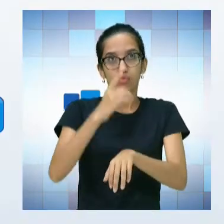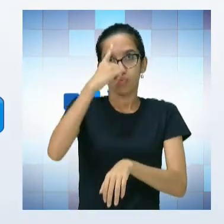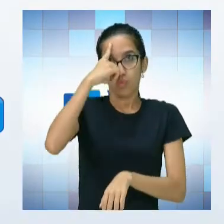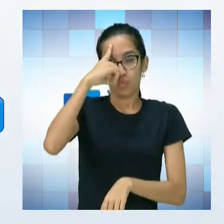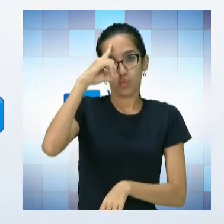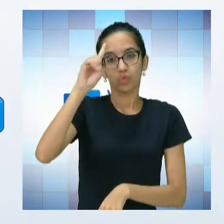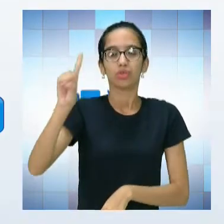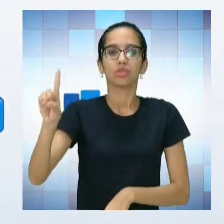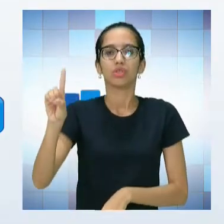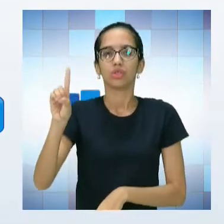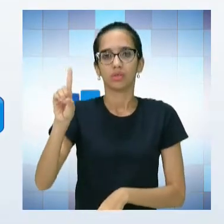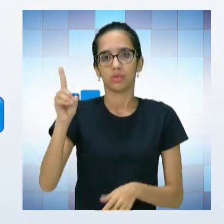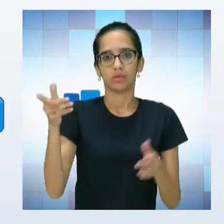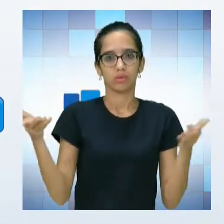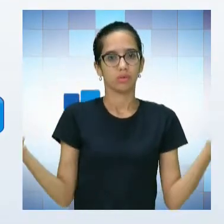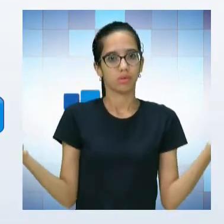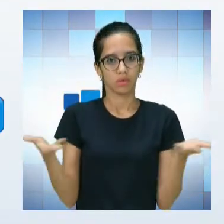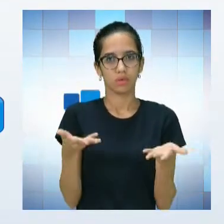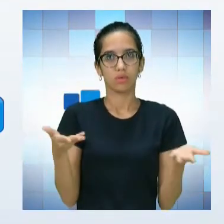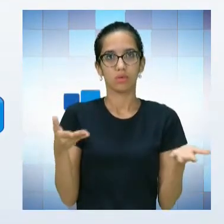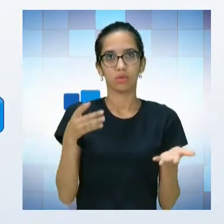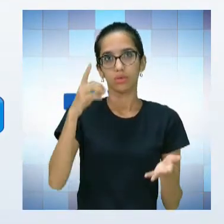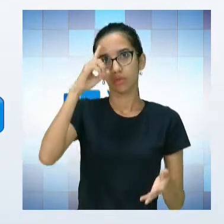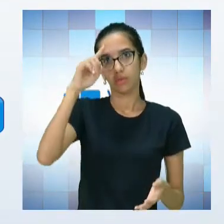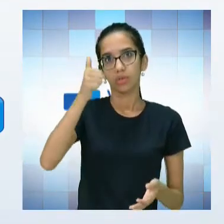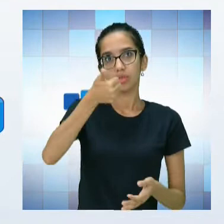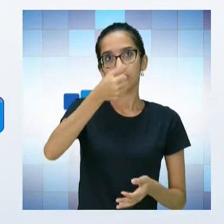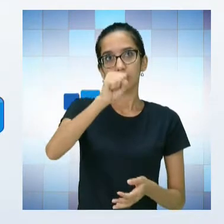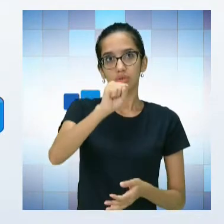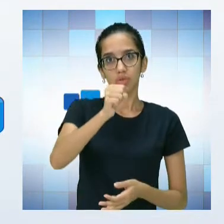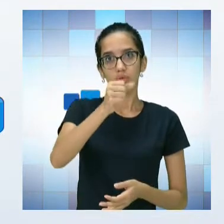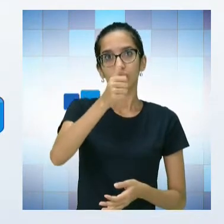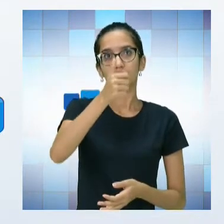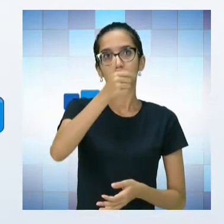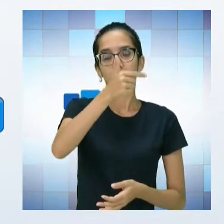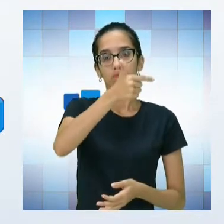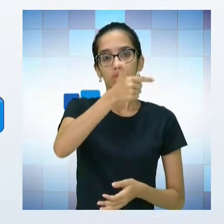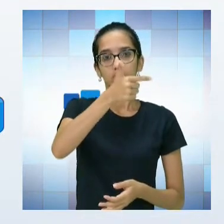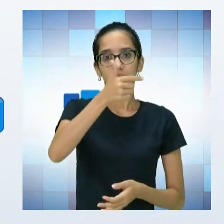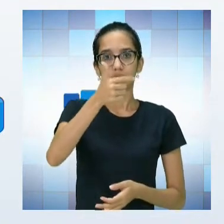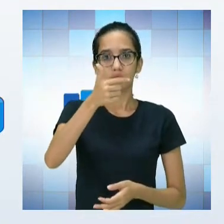que foi agora, nos dias 18, 19 e 20, manhã e tarde,